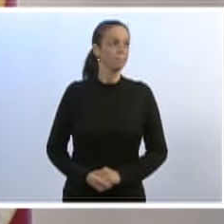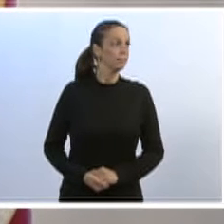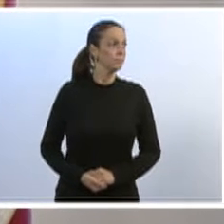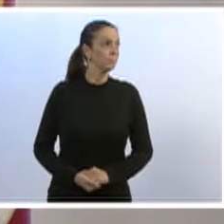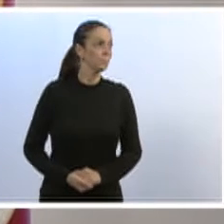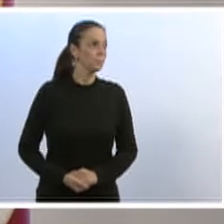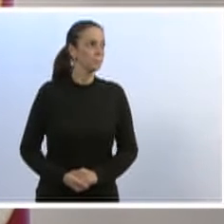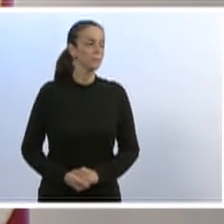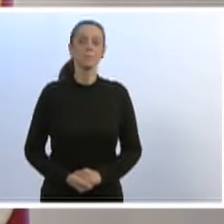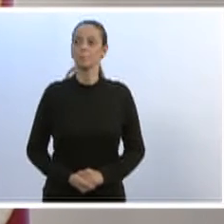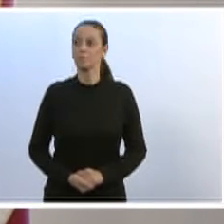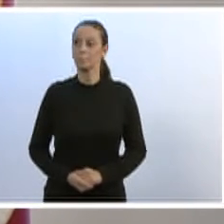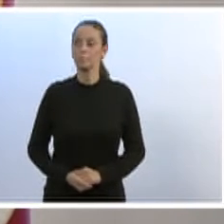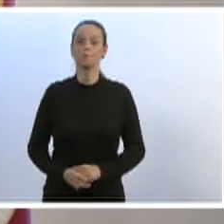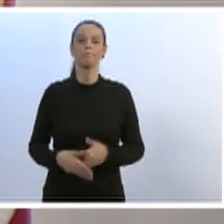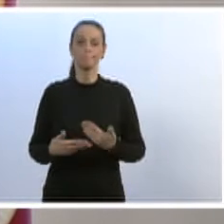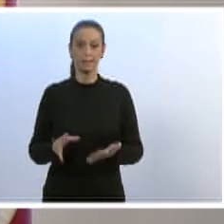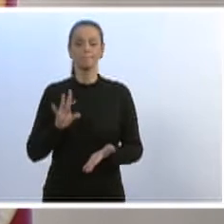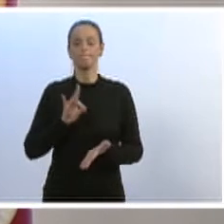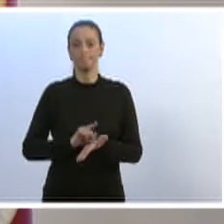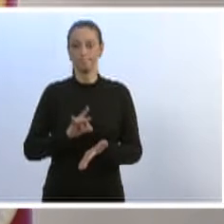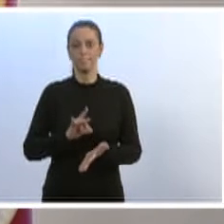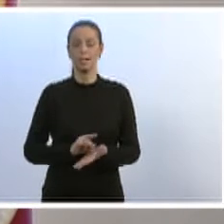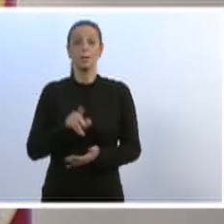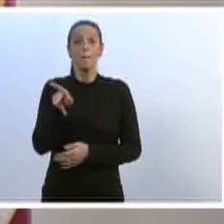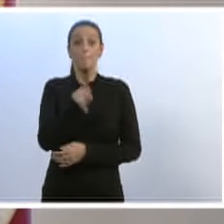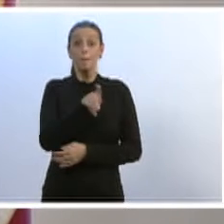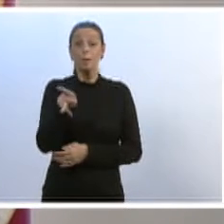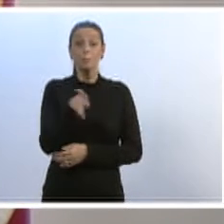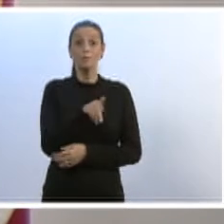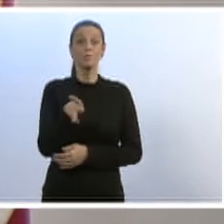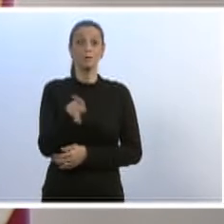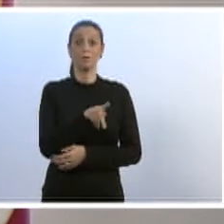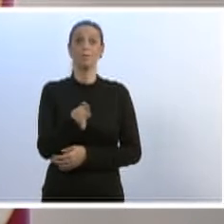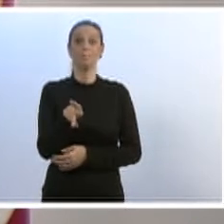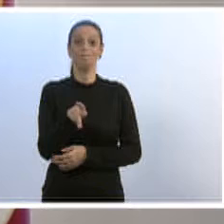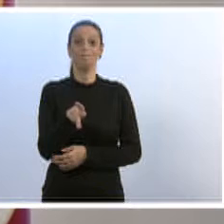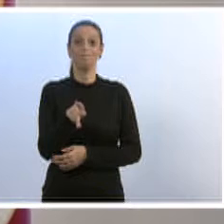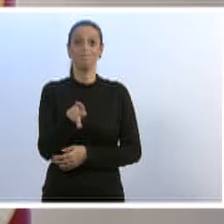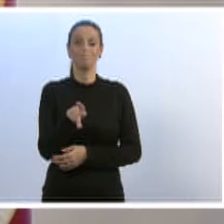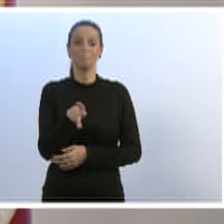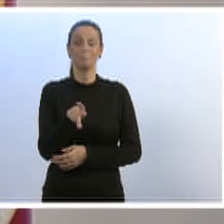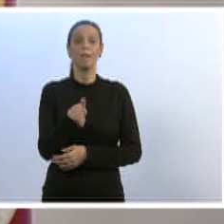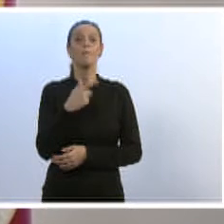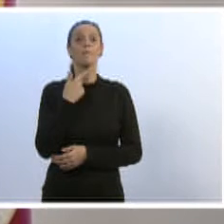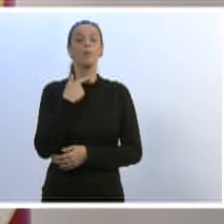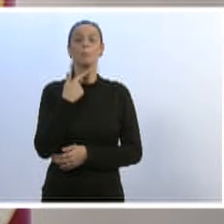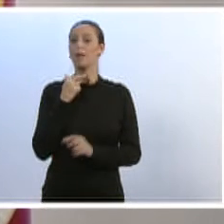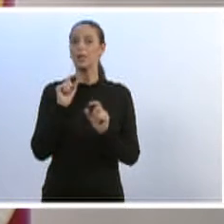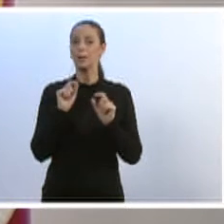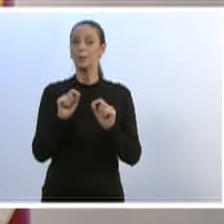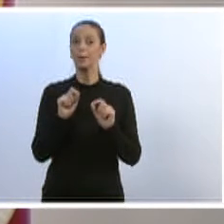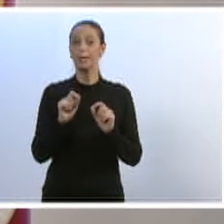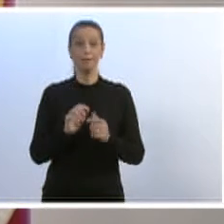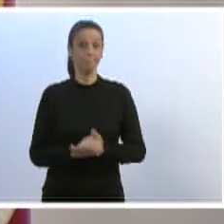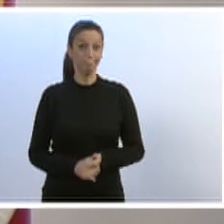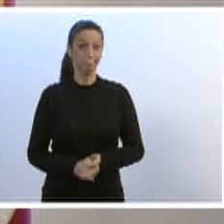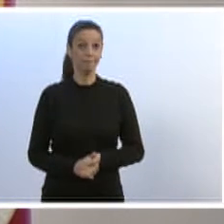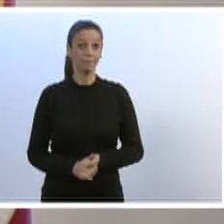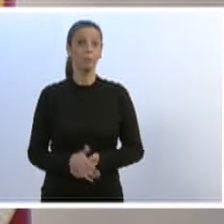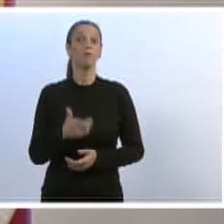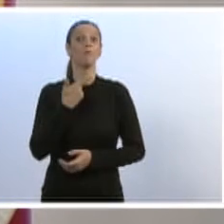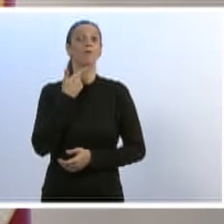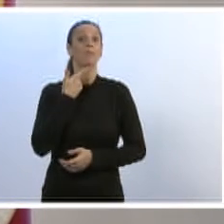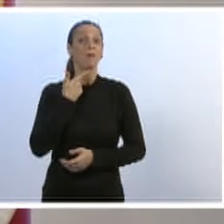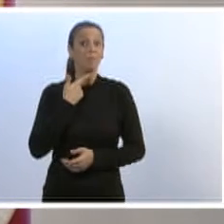chegado, infelizmente, nesse cúmulo de professores estarem aí mais propensos, estarem aí com